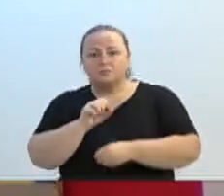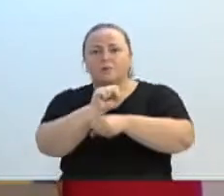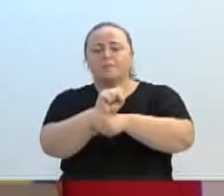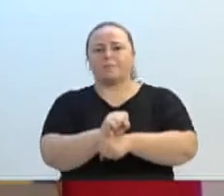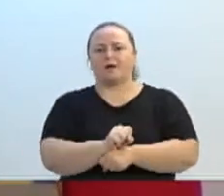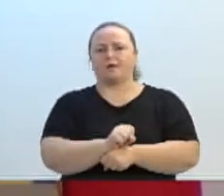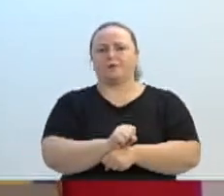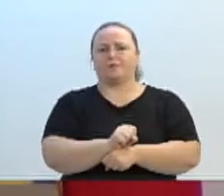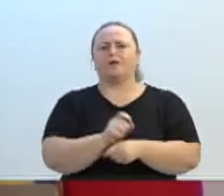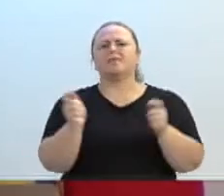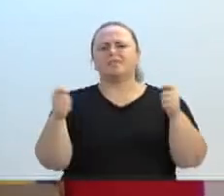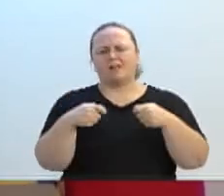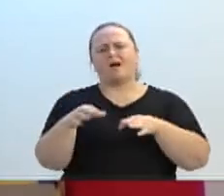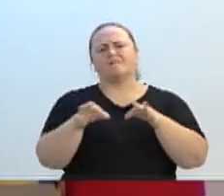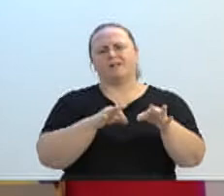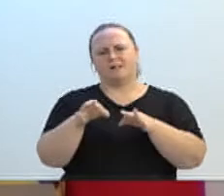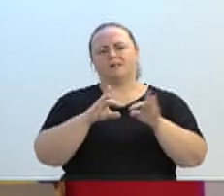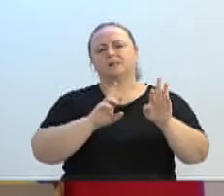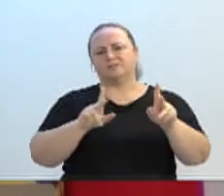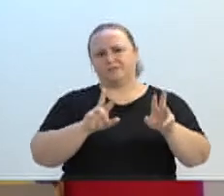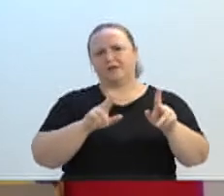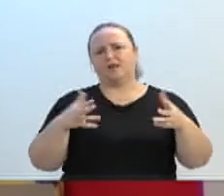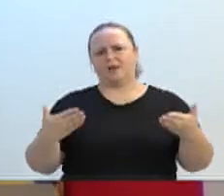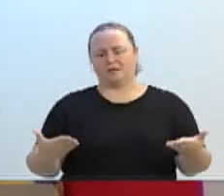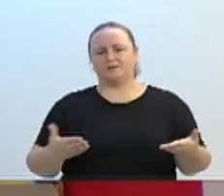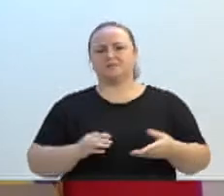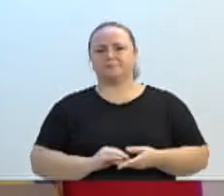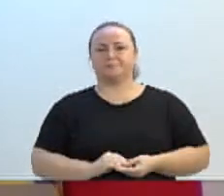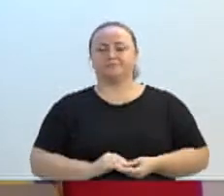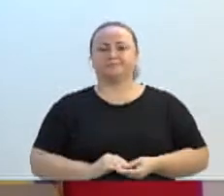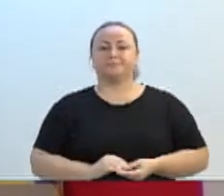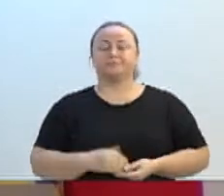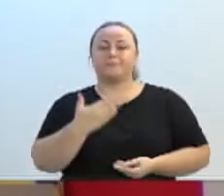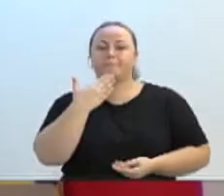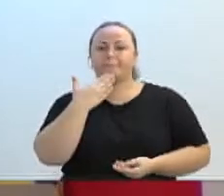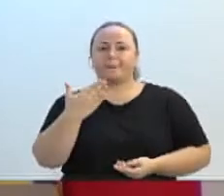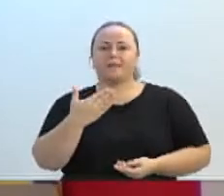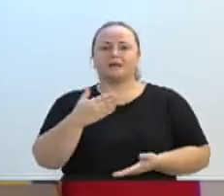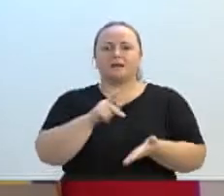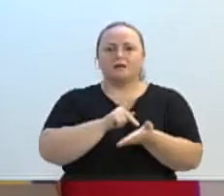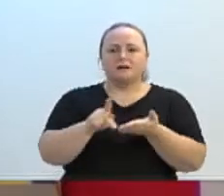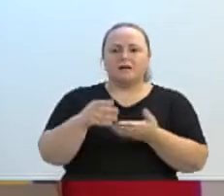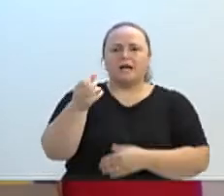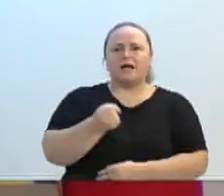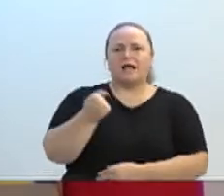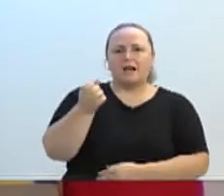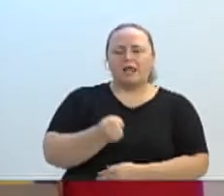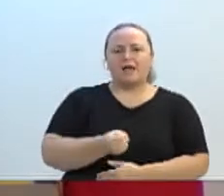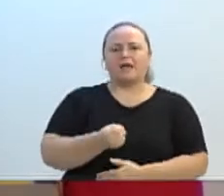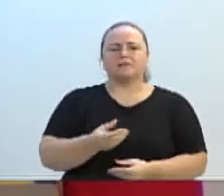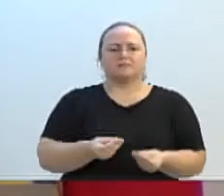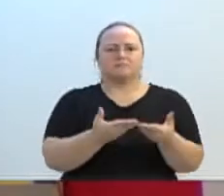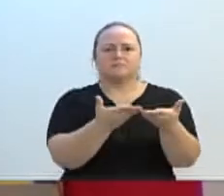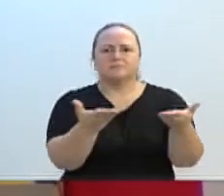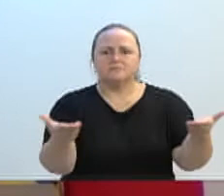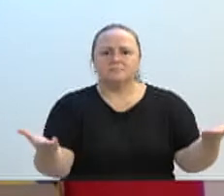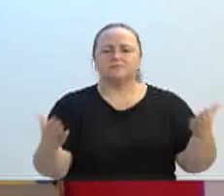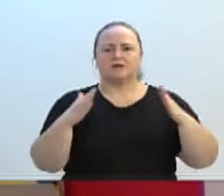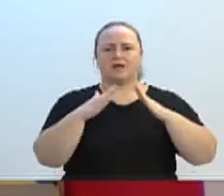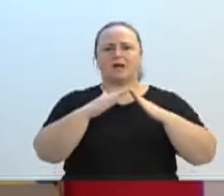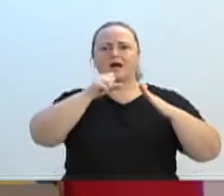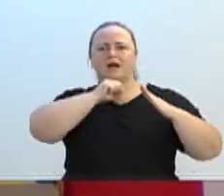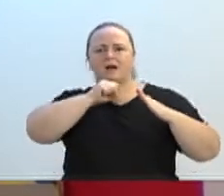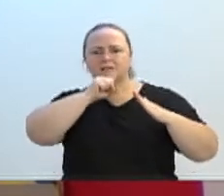logística poderia ter desovado, de repente encaminhado esse leite para atender famílias carentes, levar para o Zazil ou outro local.